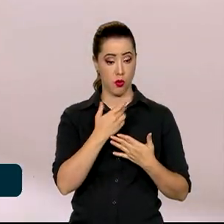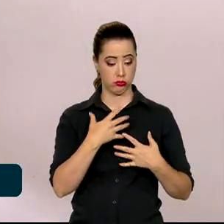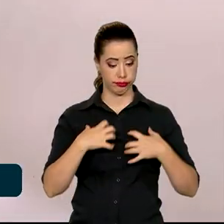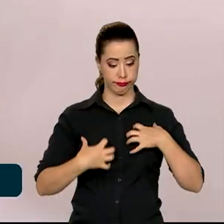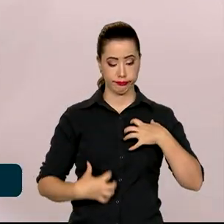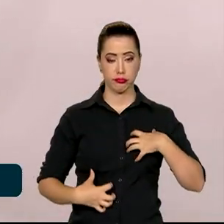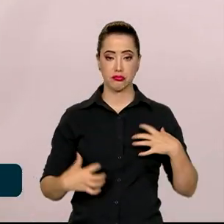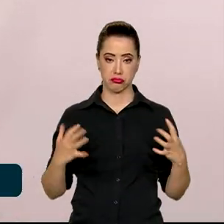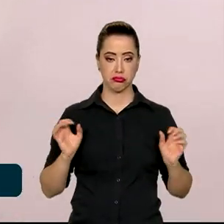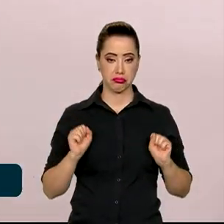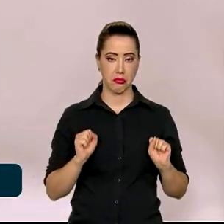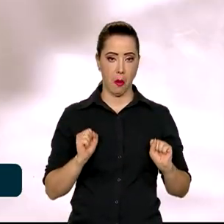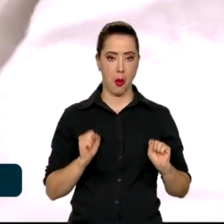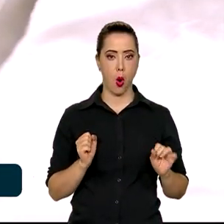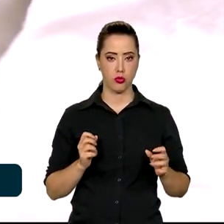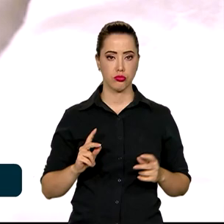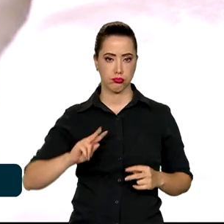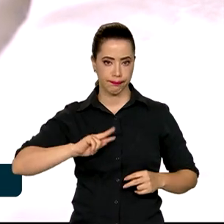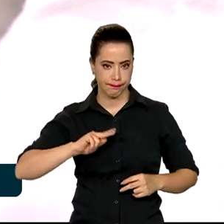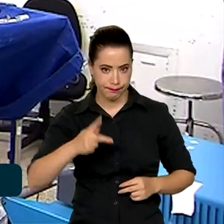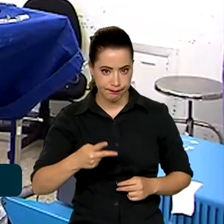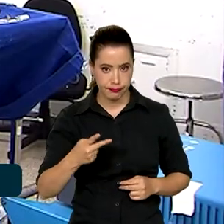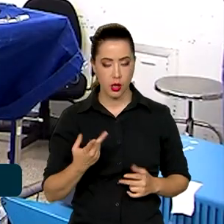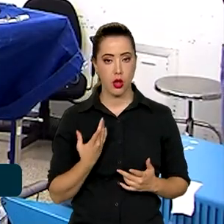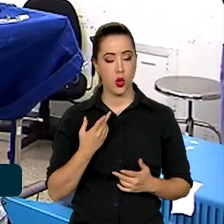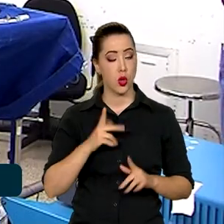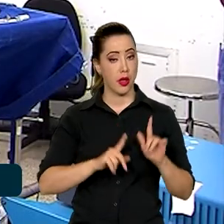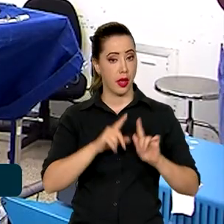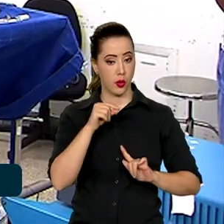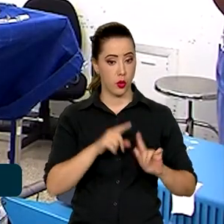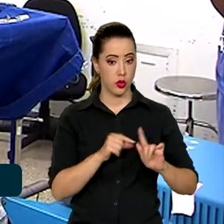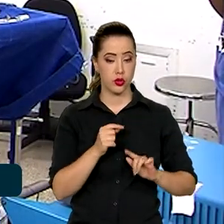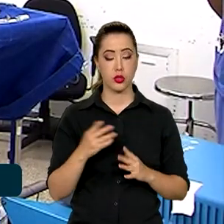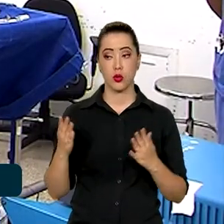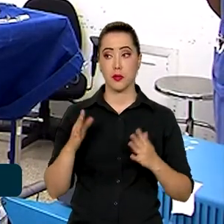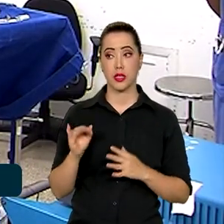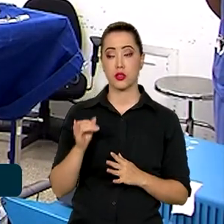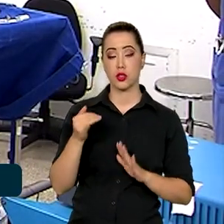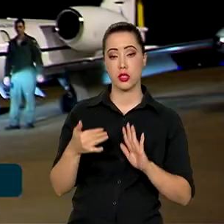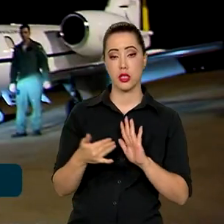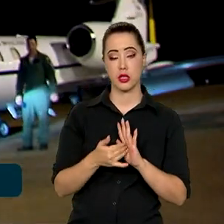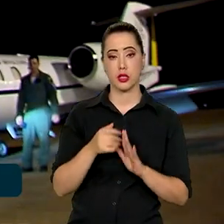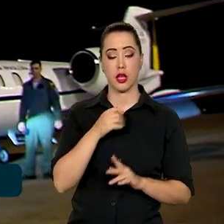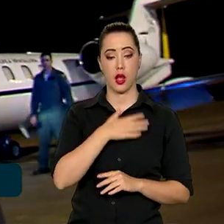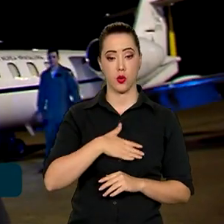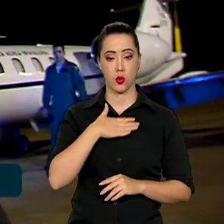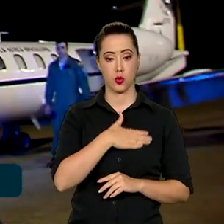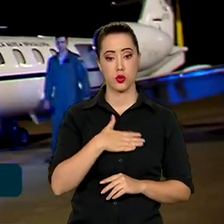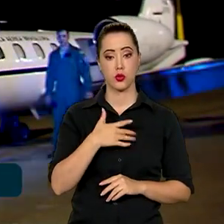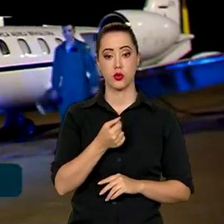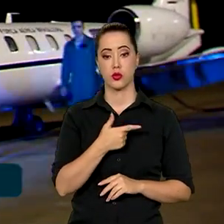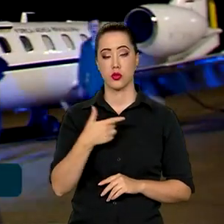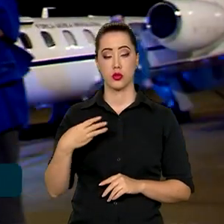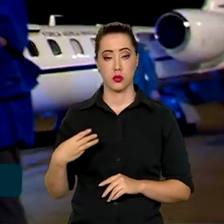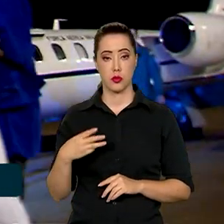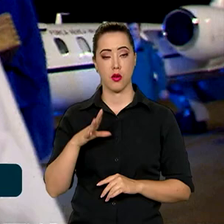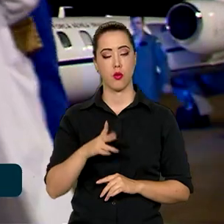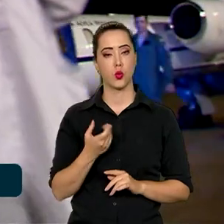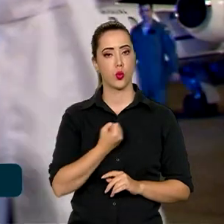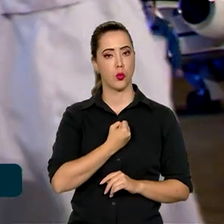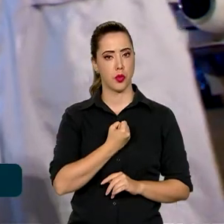recorde no primeiro semestre. E entre janeiro e agosto de 2023, a quantidade de transplantes